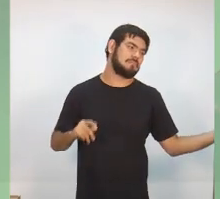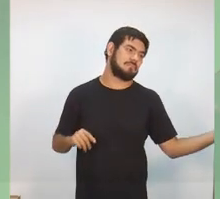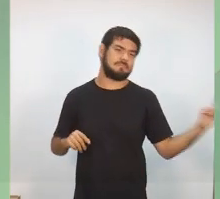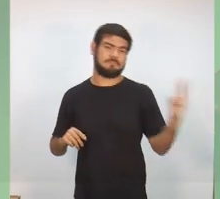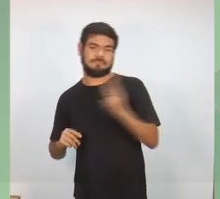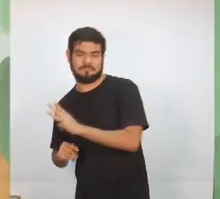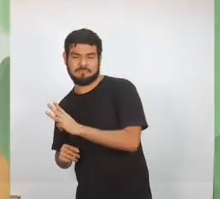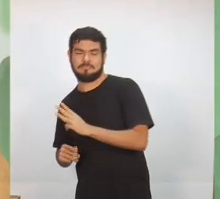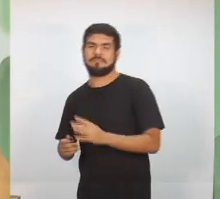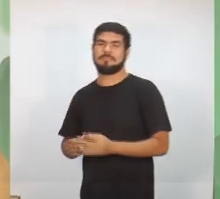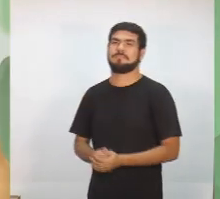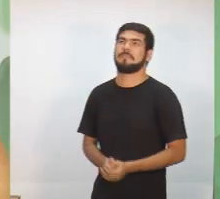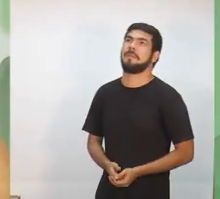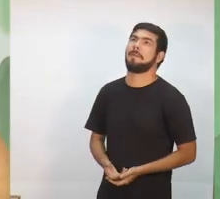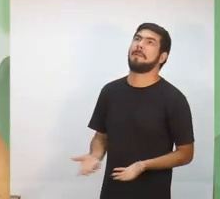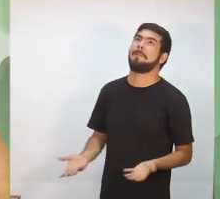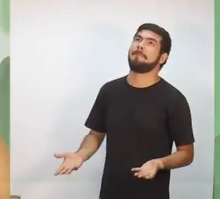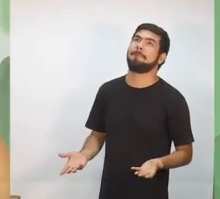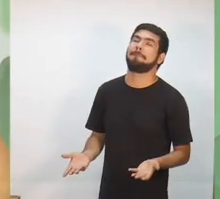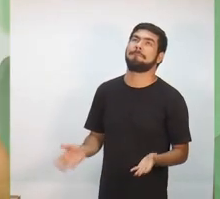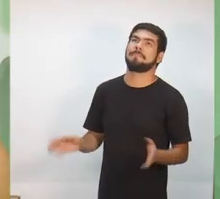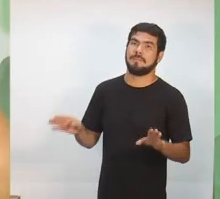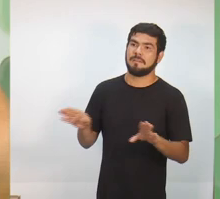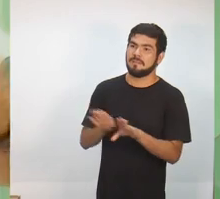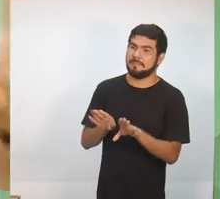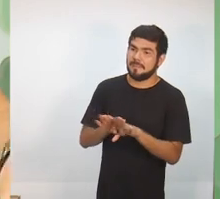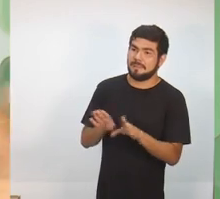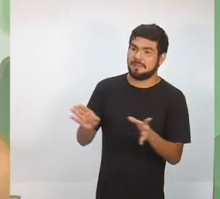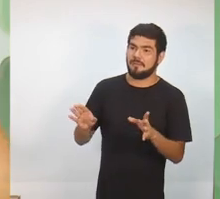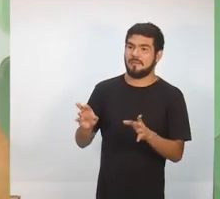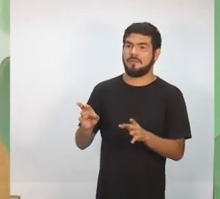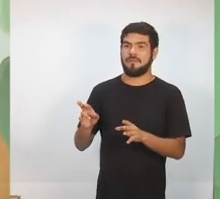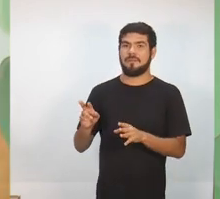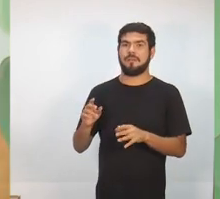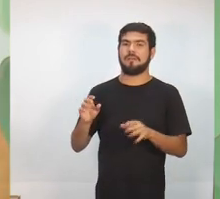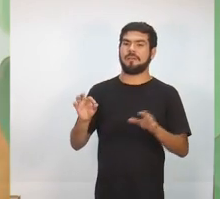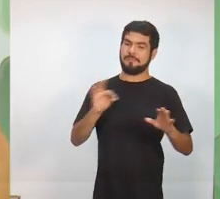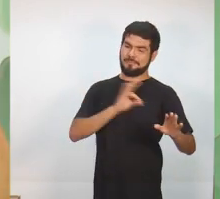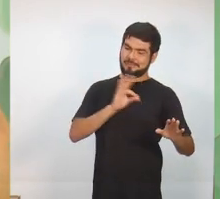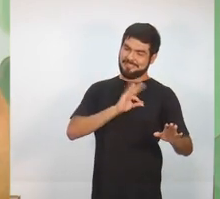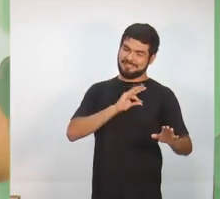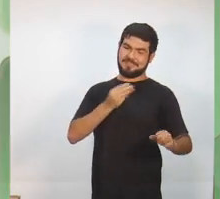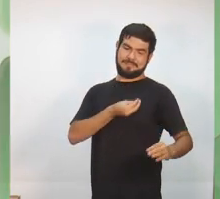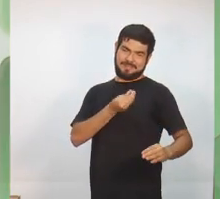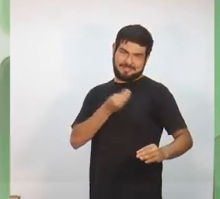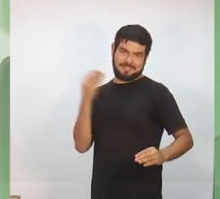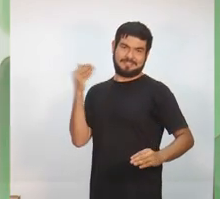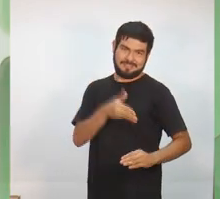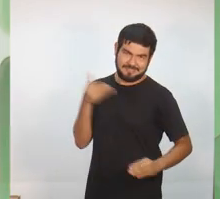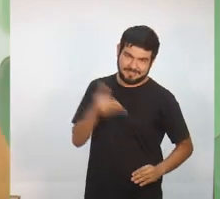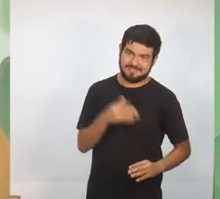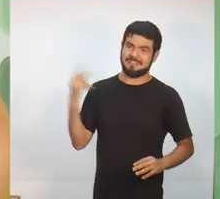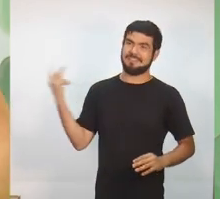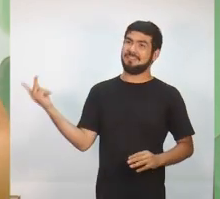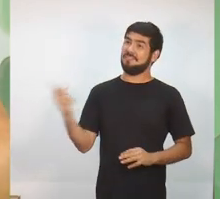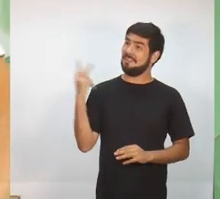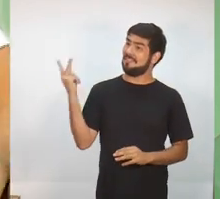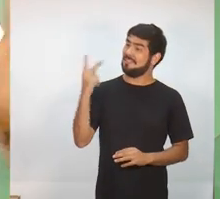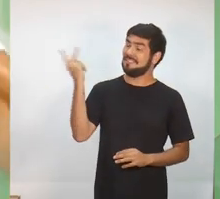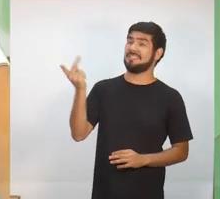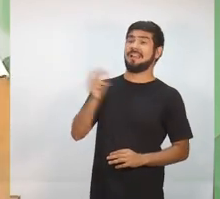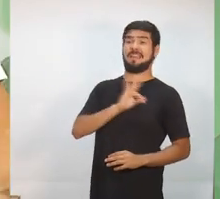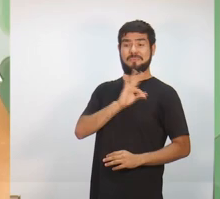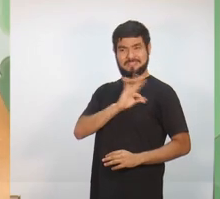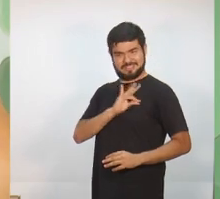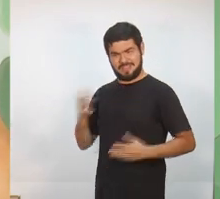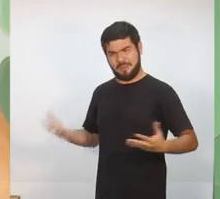Almeida, sua tréplica. Além de instituir o polícia presente, além de valorizar o policial, além de